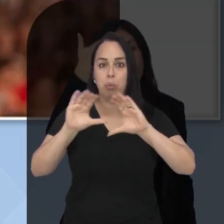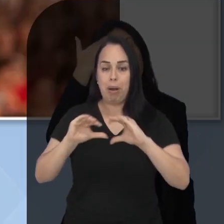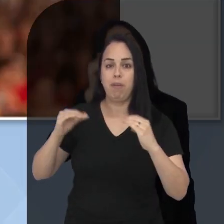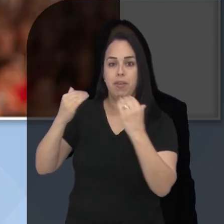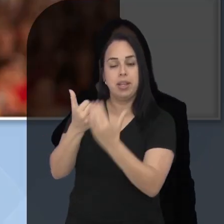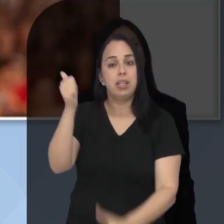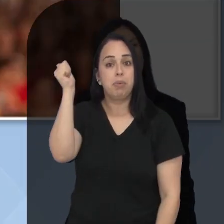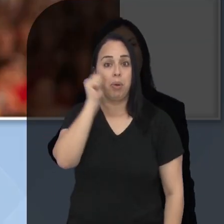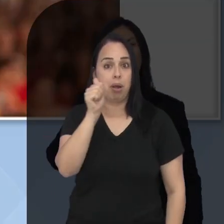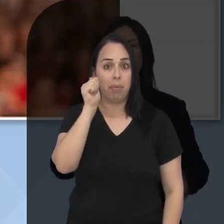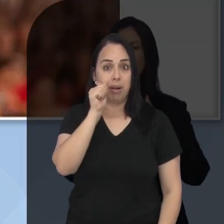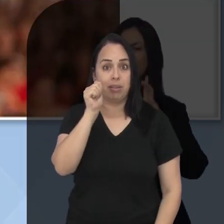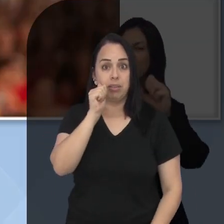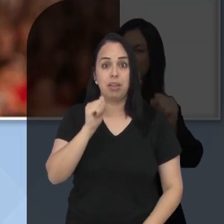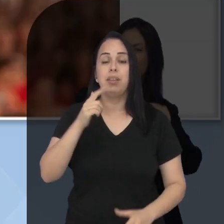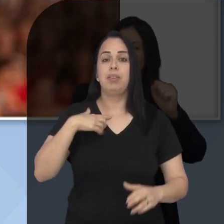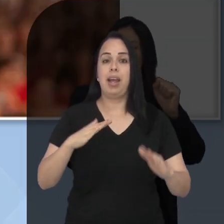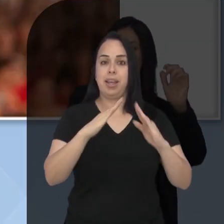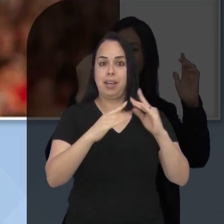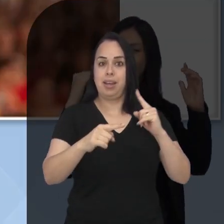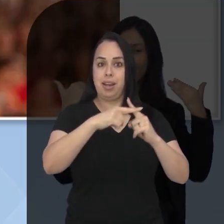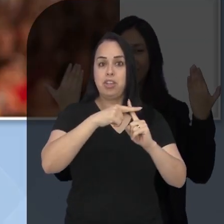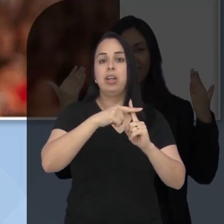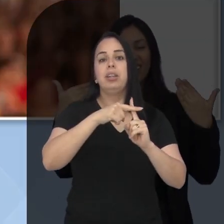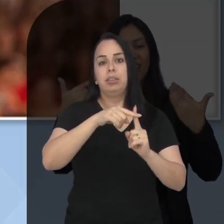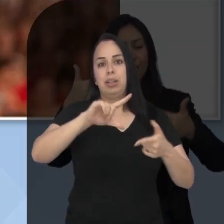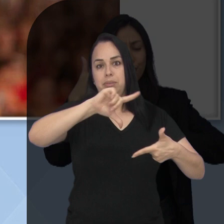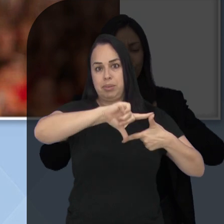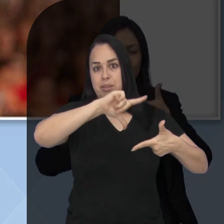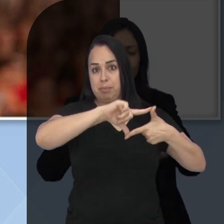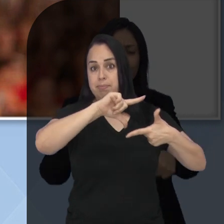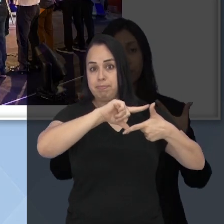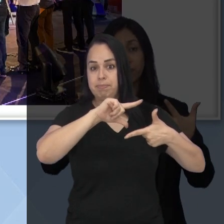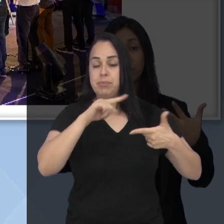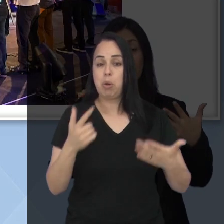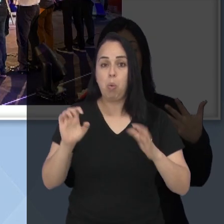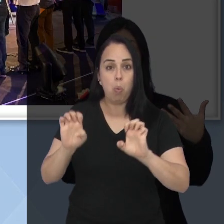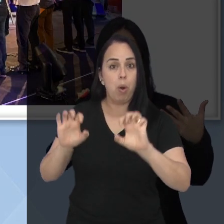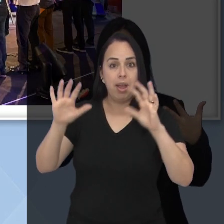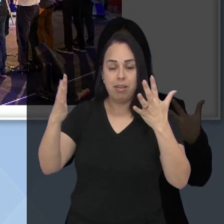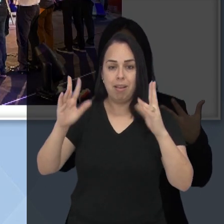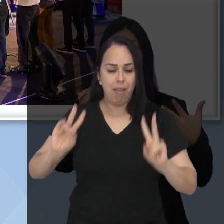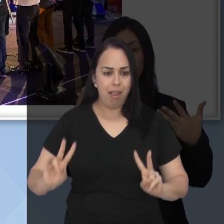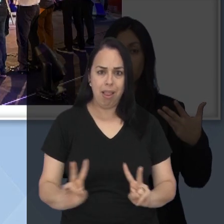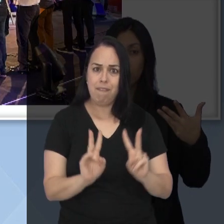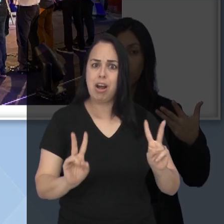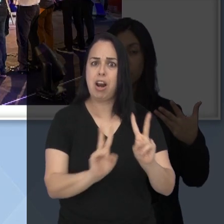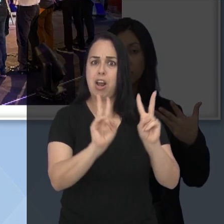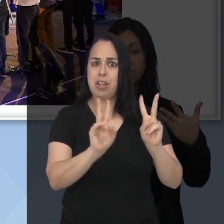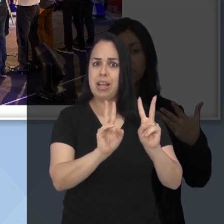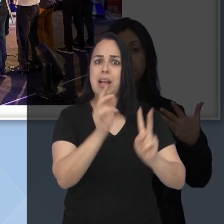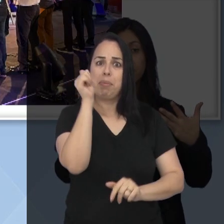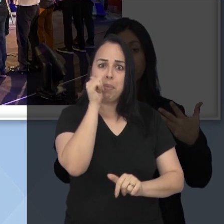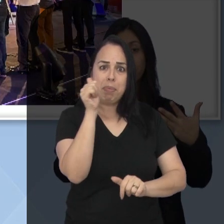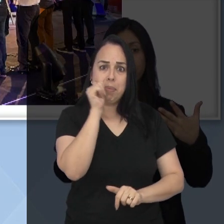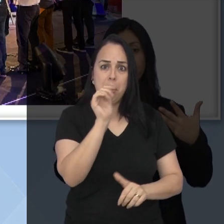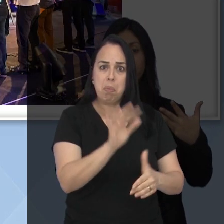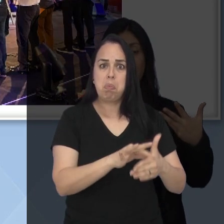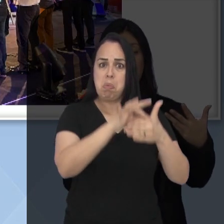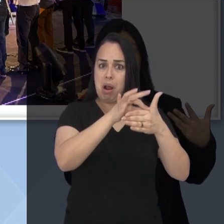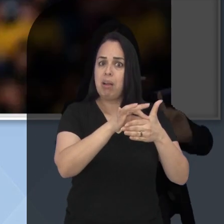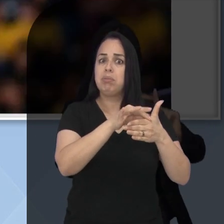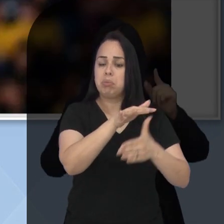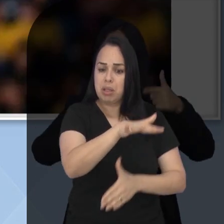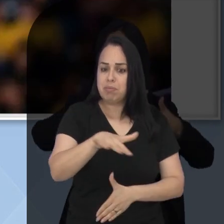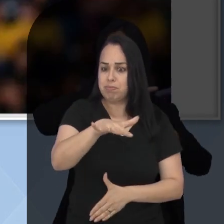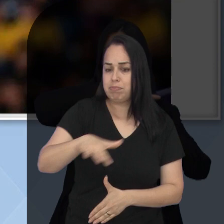fotos de um encontro de mulheres realizado pela Igreja do Evangelho Quadrangular. Segundo o parlamentar, o evento valorizou a liderança das